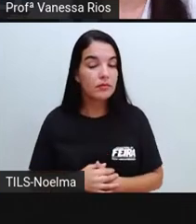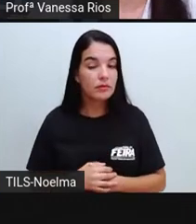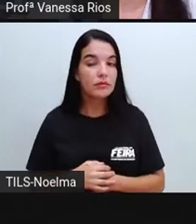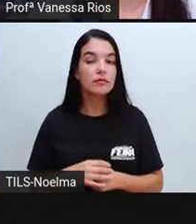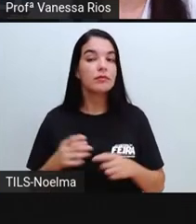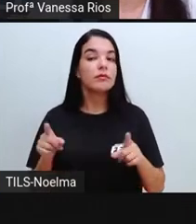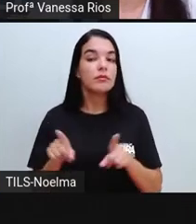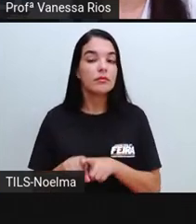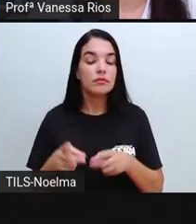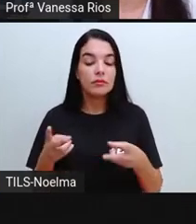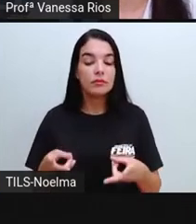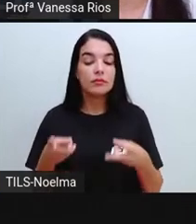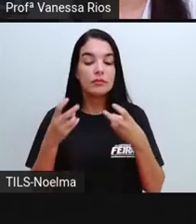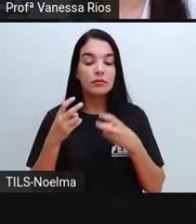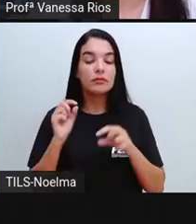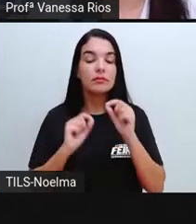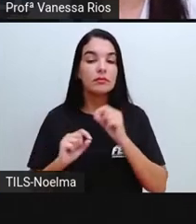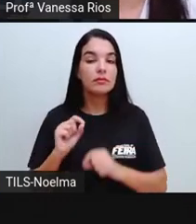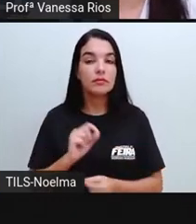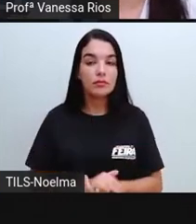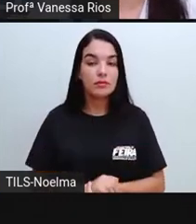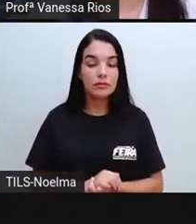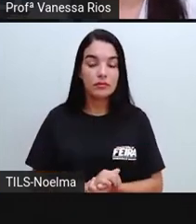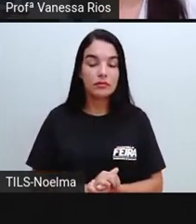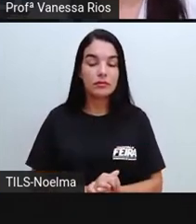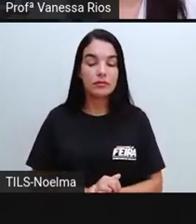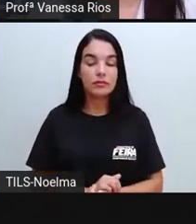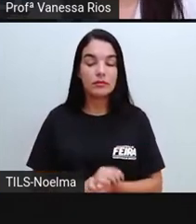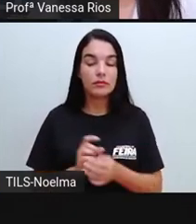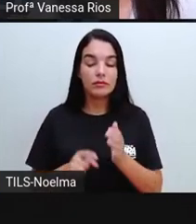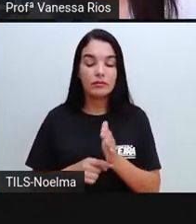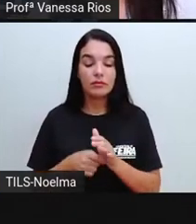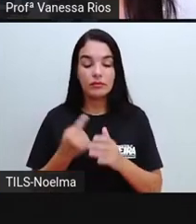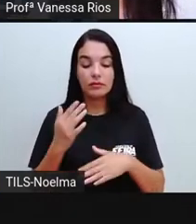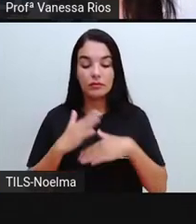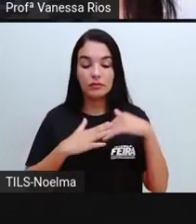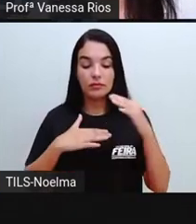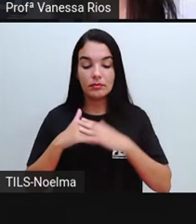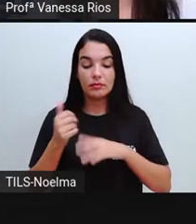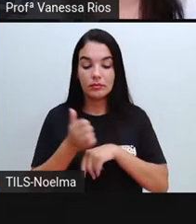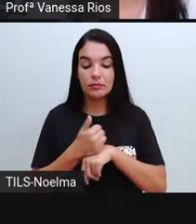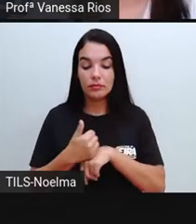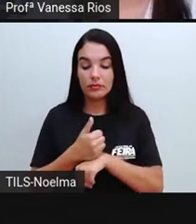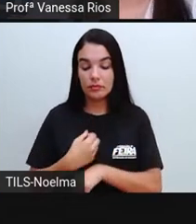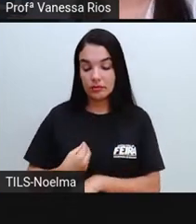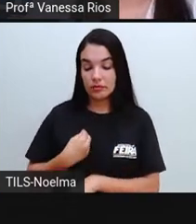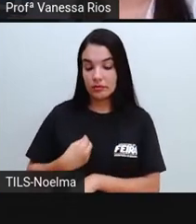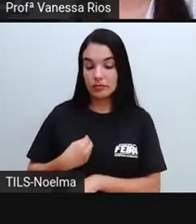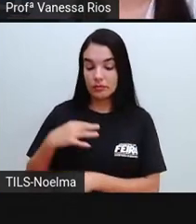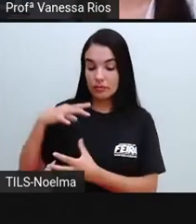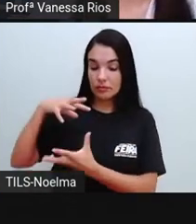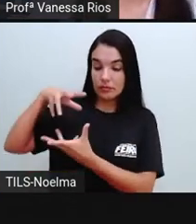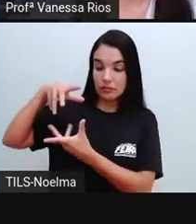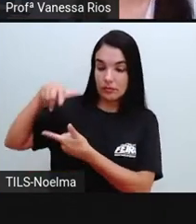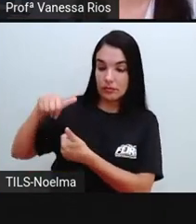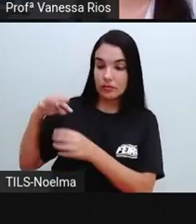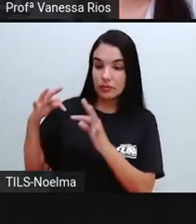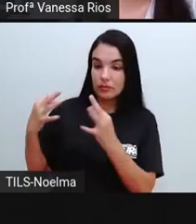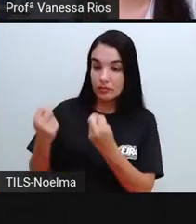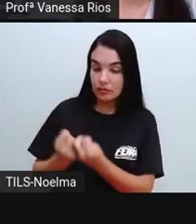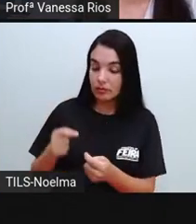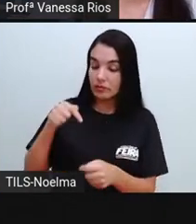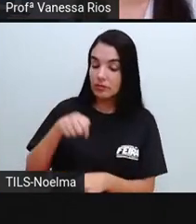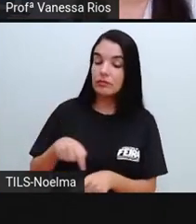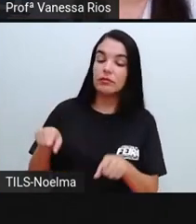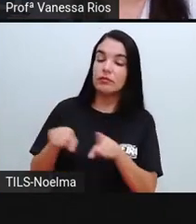a gente percebe aí que os primeiros agricultores existiram no mundo inteiro existiram no Brasil.